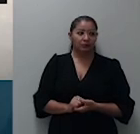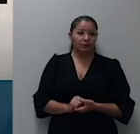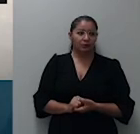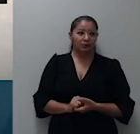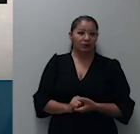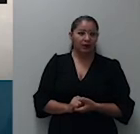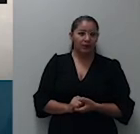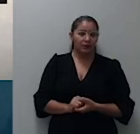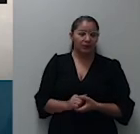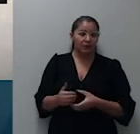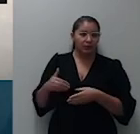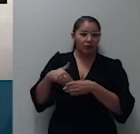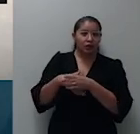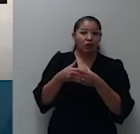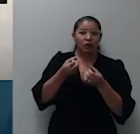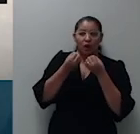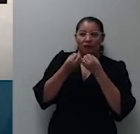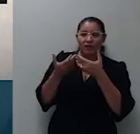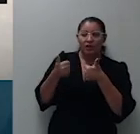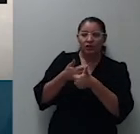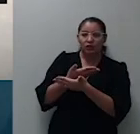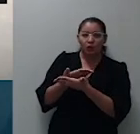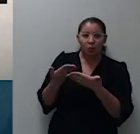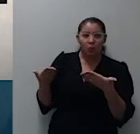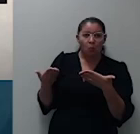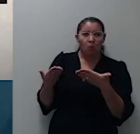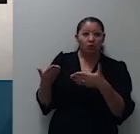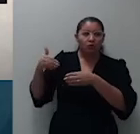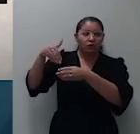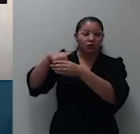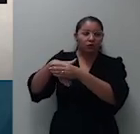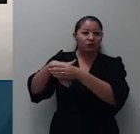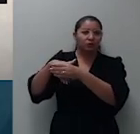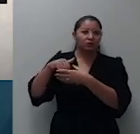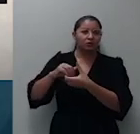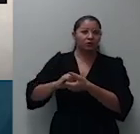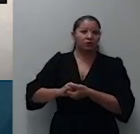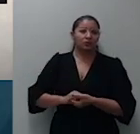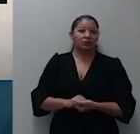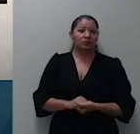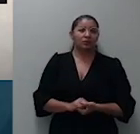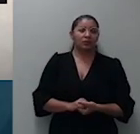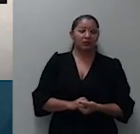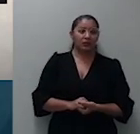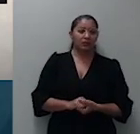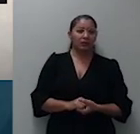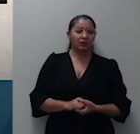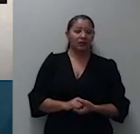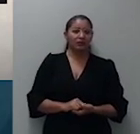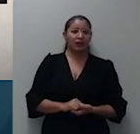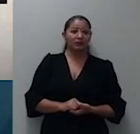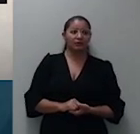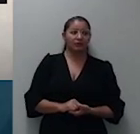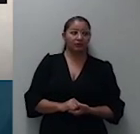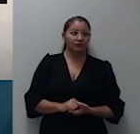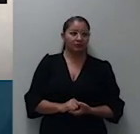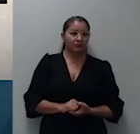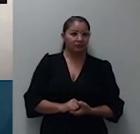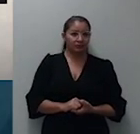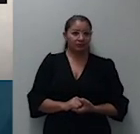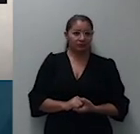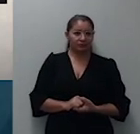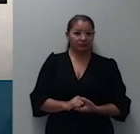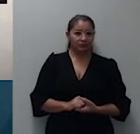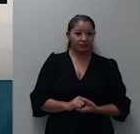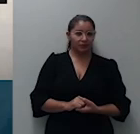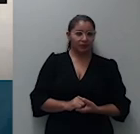após o voto proferido pelo ministro Marco Butz acompanhando a divergência inaugurada pelo